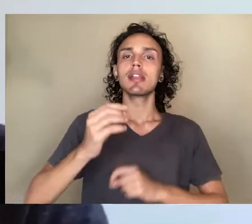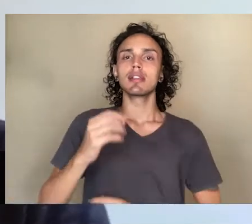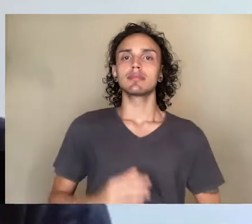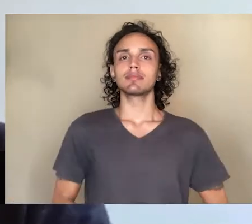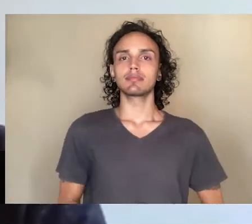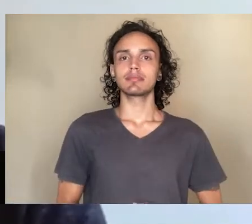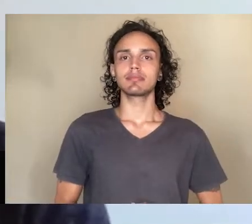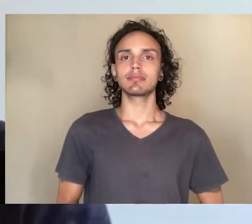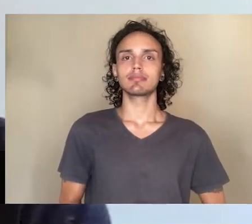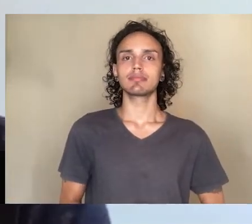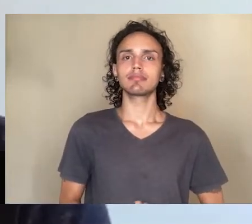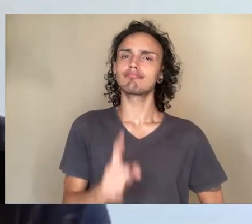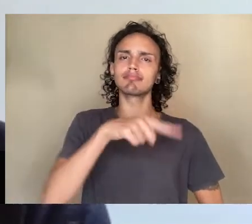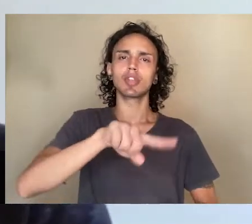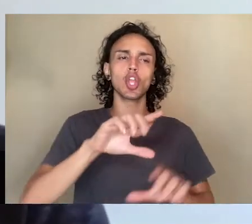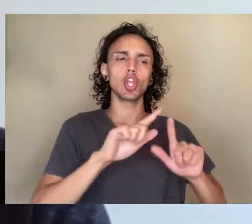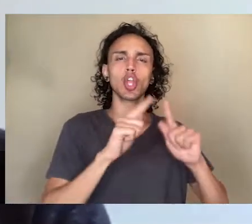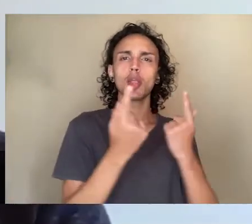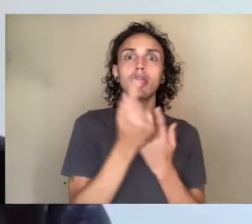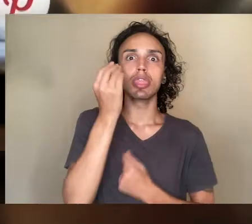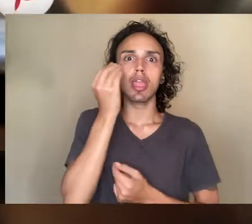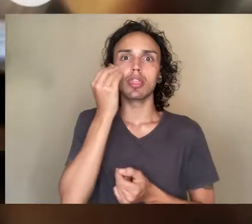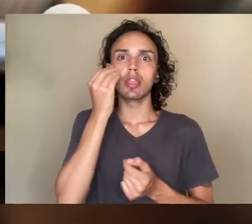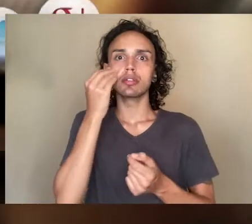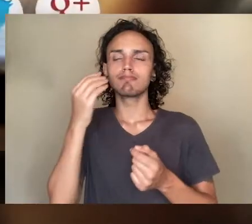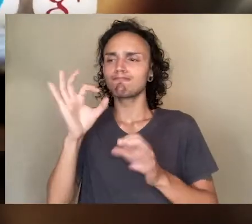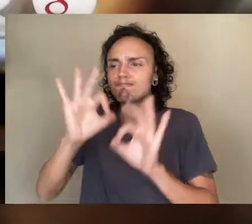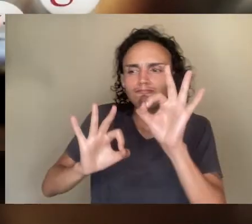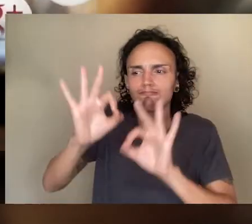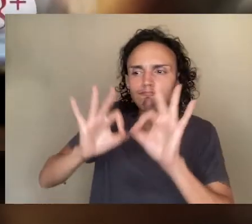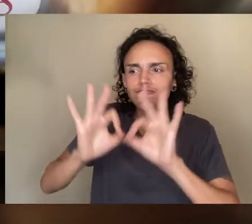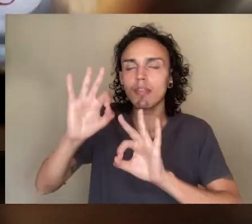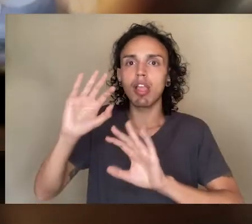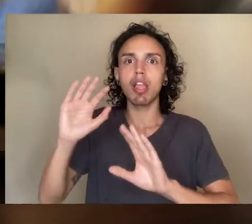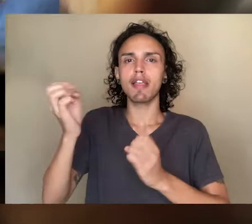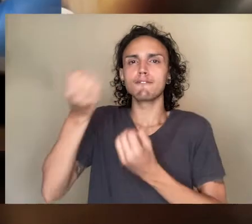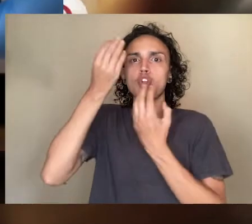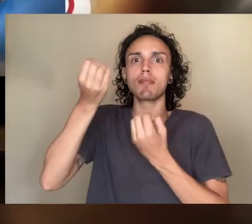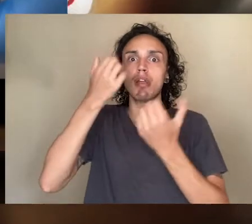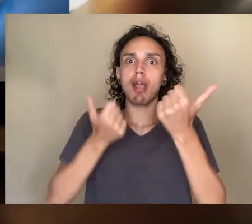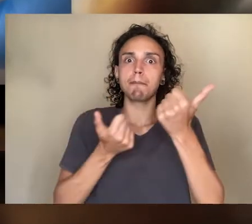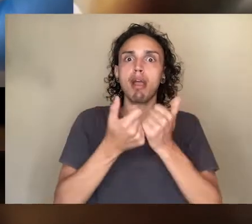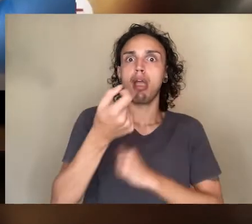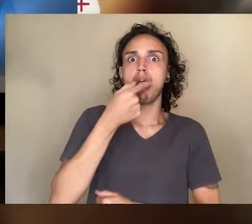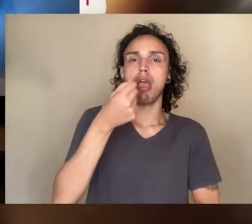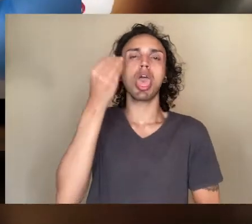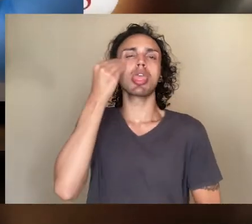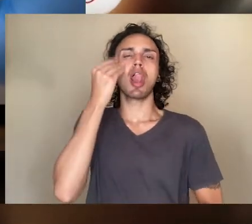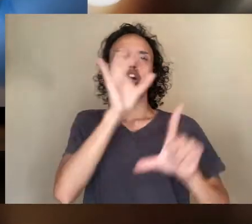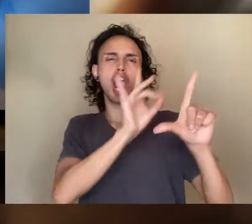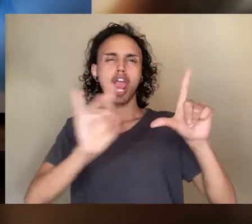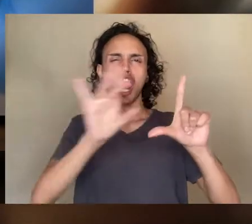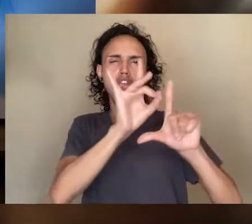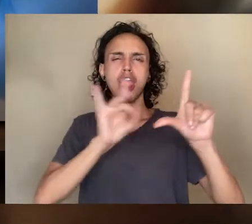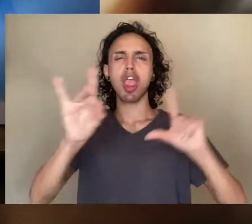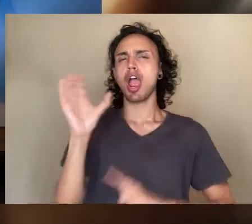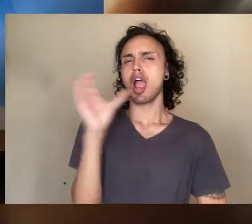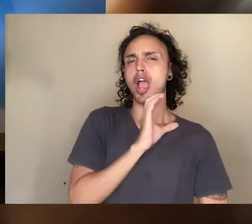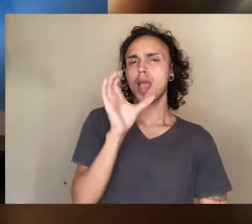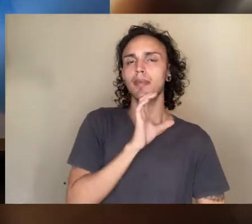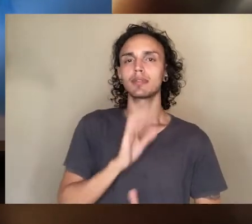de informação que eles conseguem, em defesa do tratamento precoce, e tentar circular isso o quanto antes possível. Então,